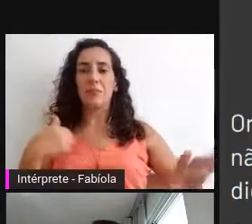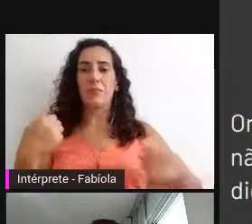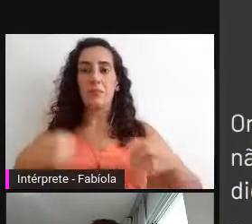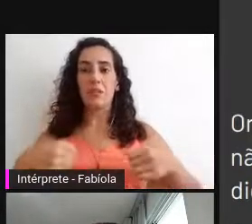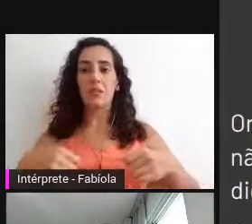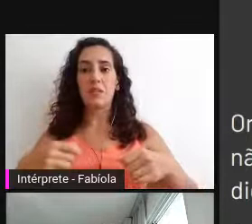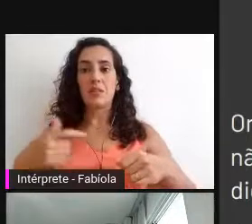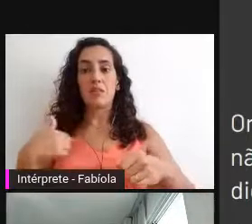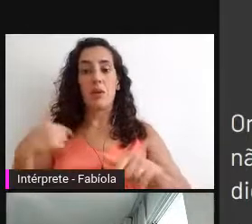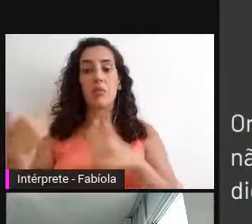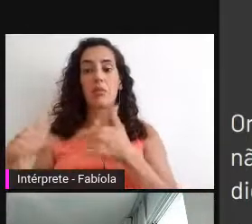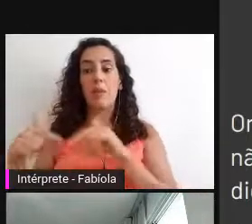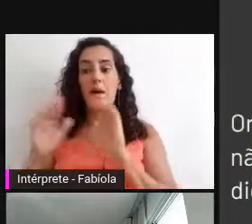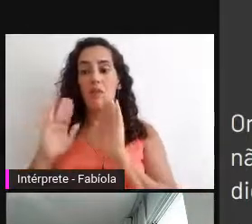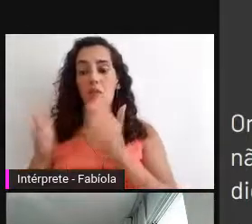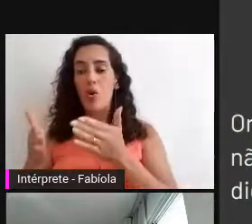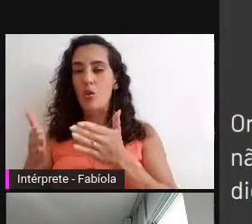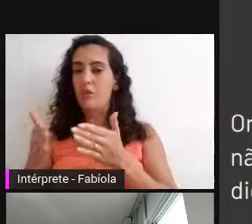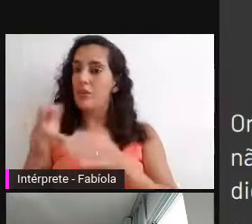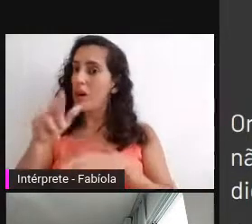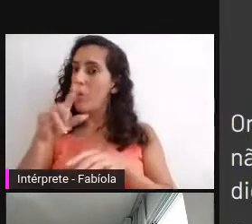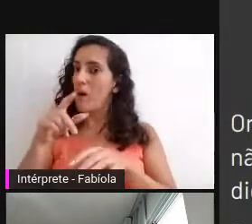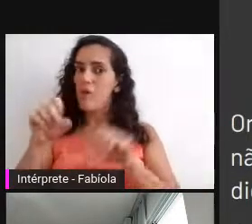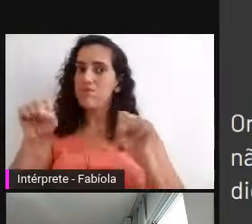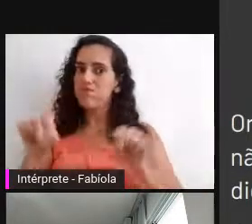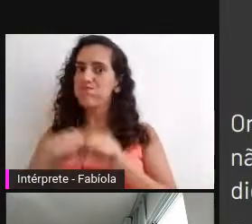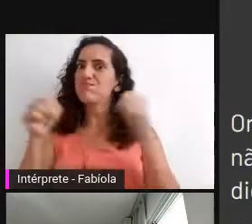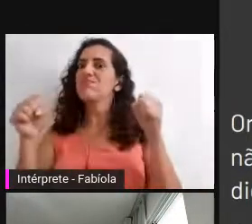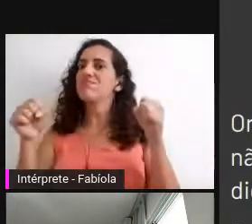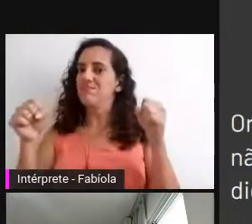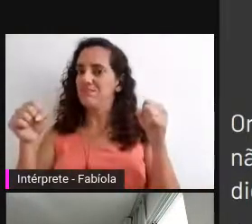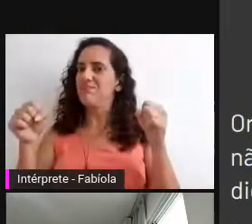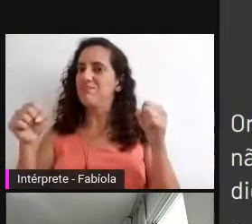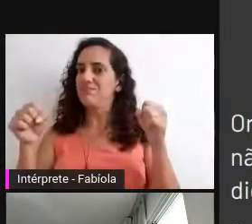o meu trabalho, olha a ruptura de perfil profissional, aí, gente.